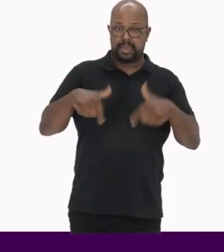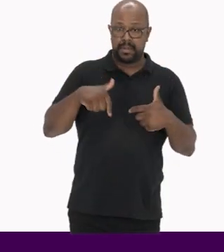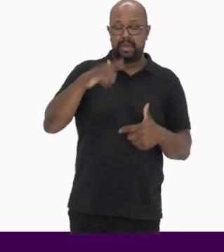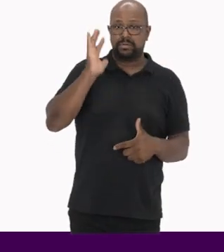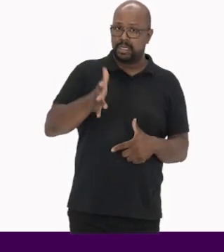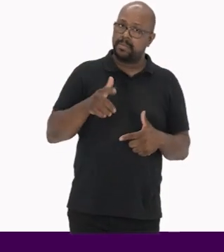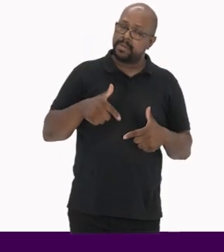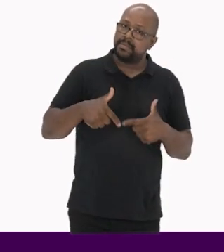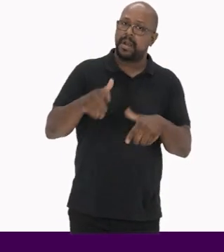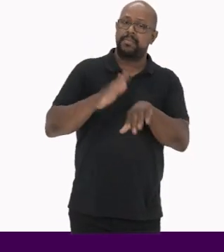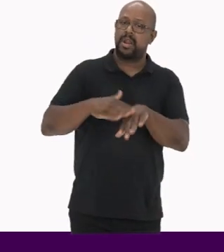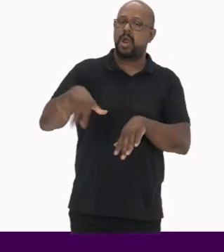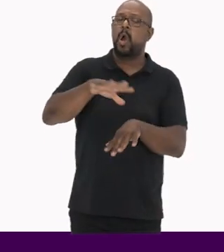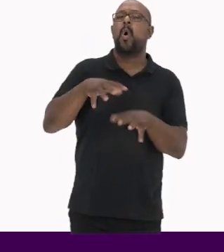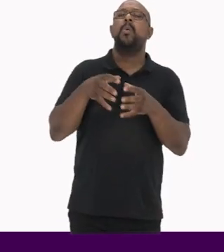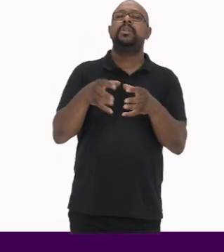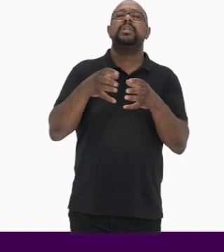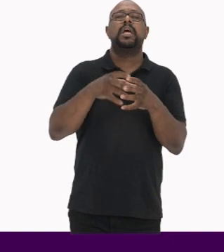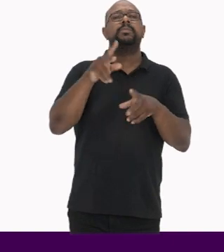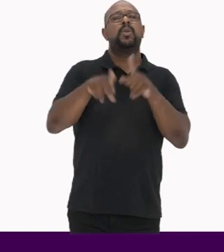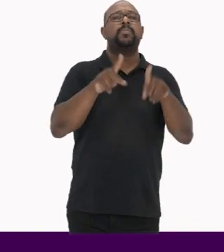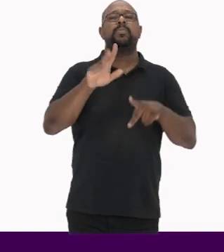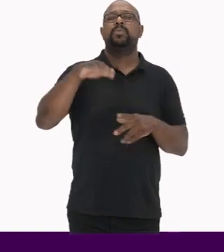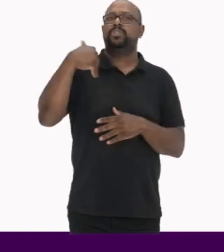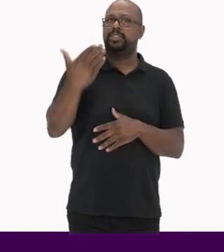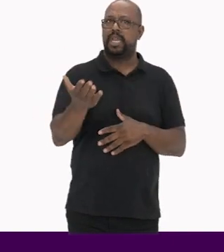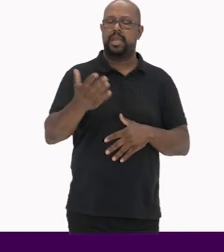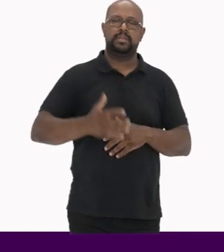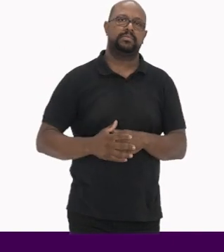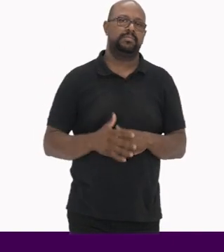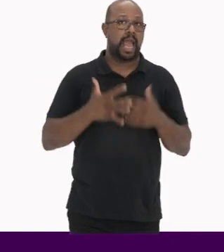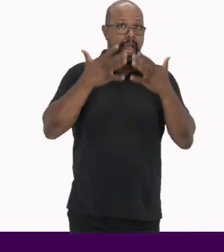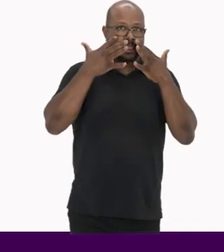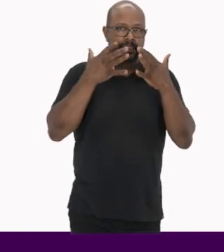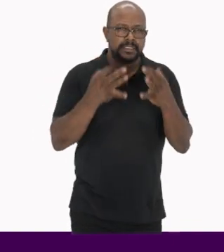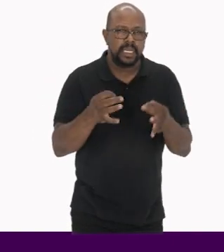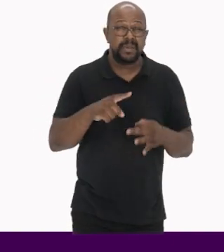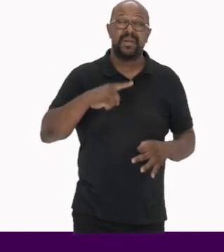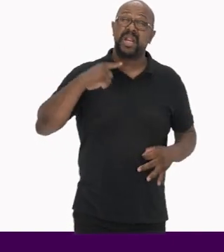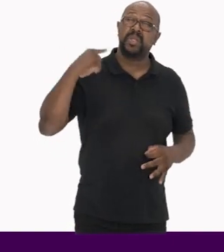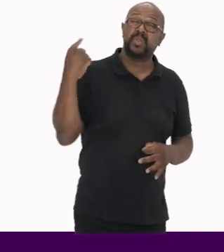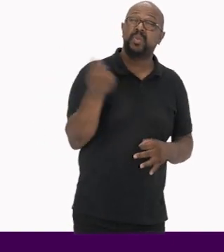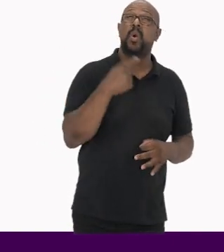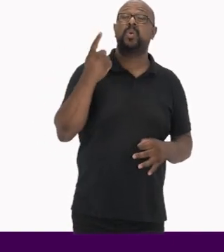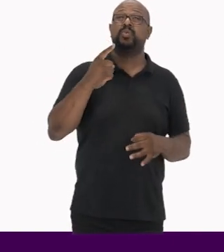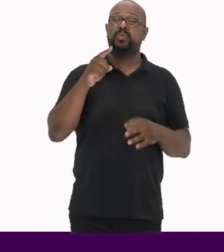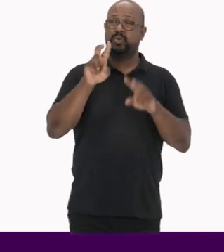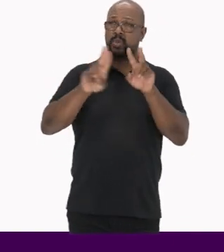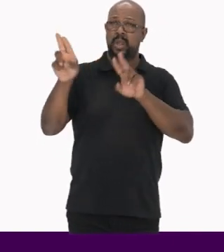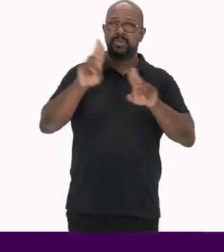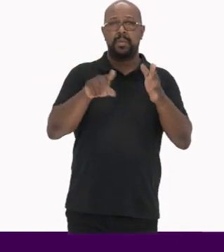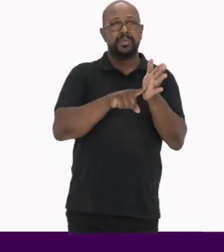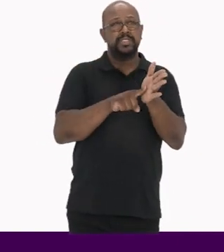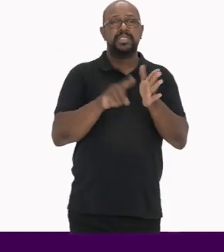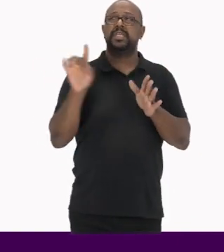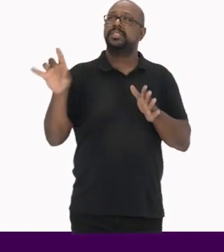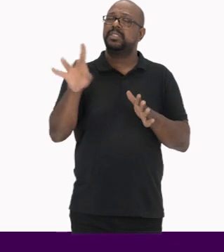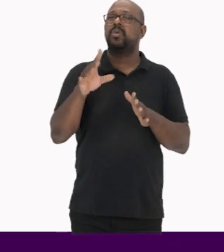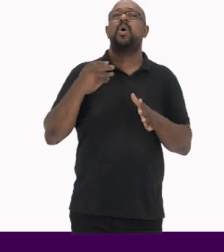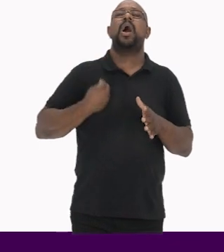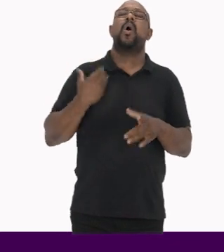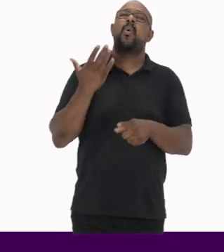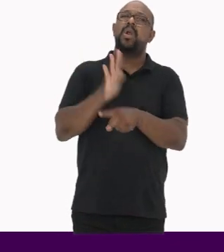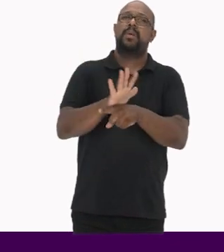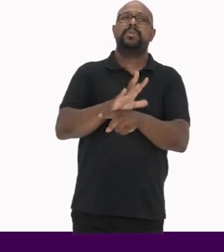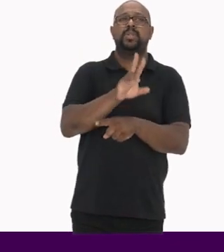trabalho realizado para a própria comunidade e para o público externo Atenção para que todos os nomes dos pesquisadores e